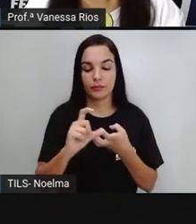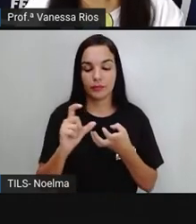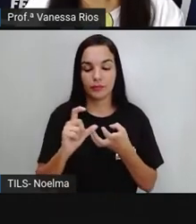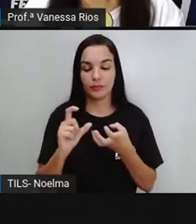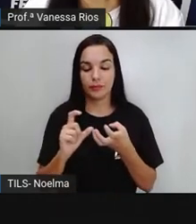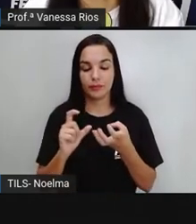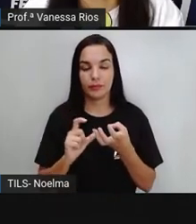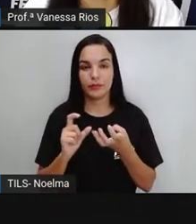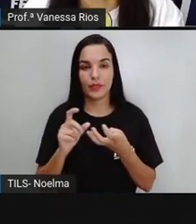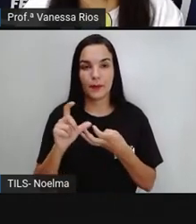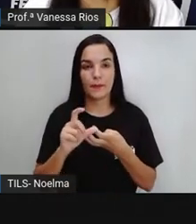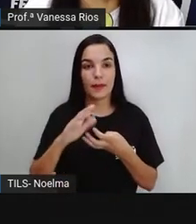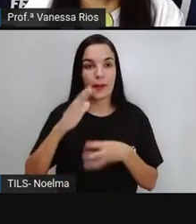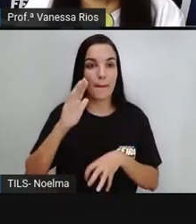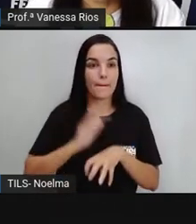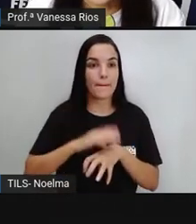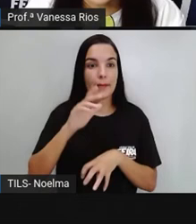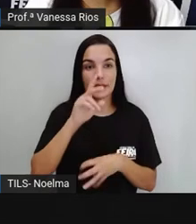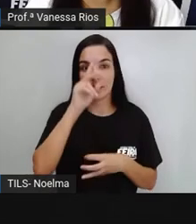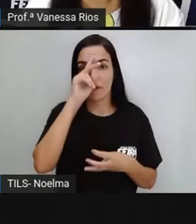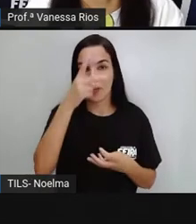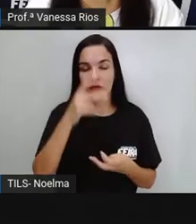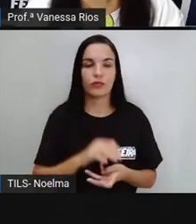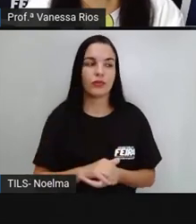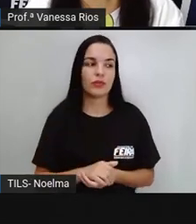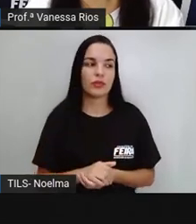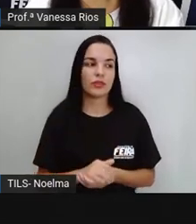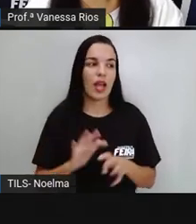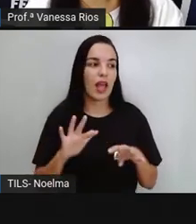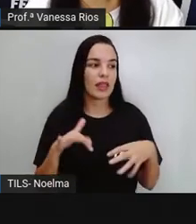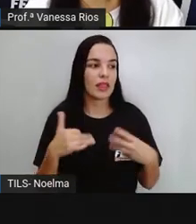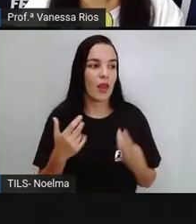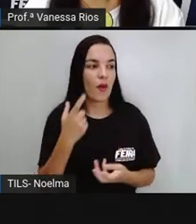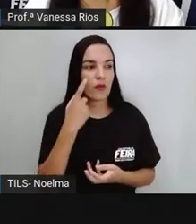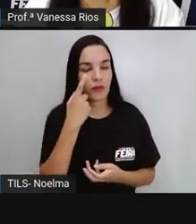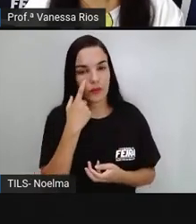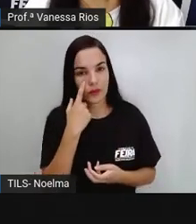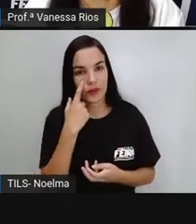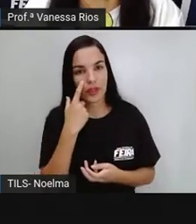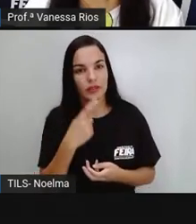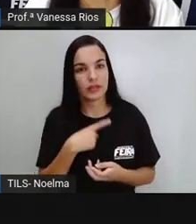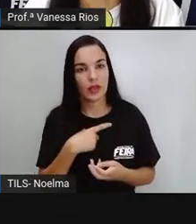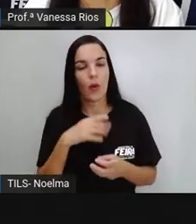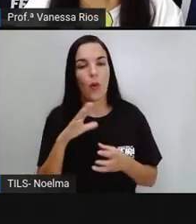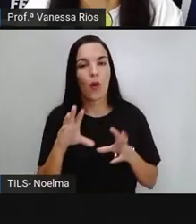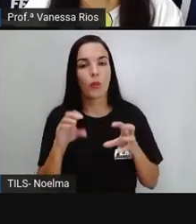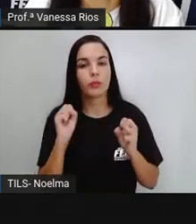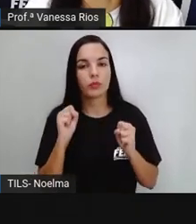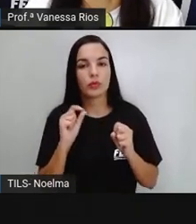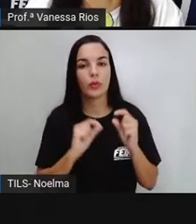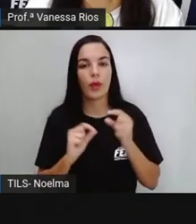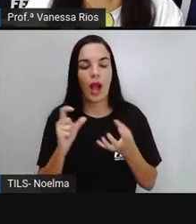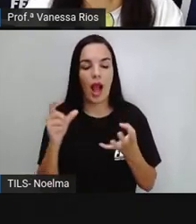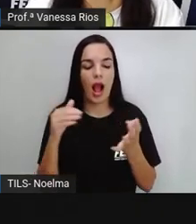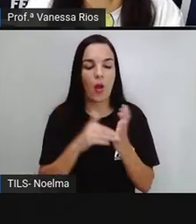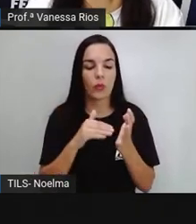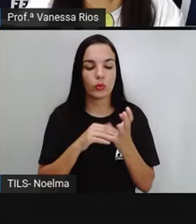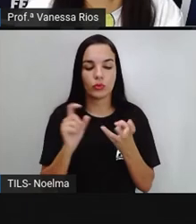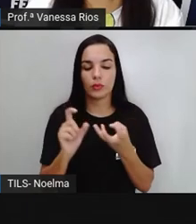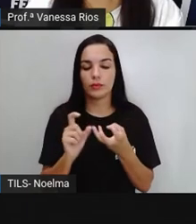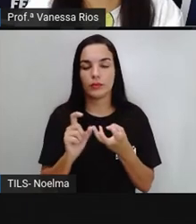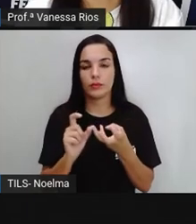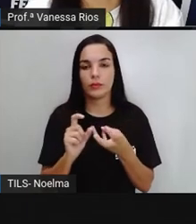tônica é a última sílaba? Olha só, nós chamamos de oxítona.